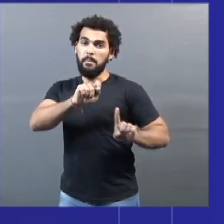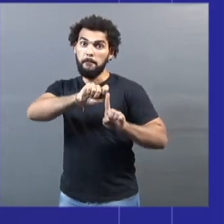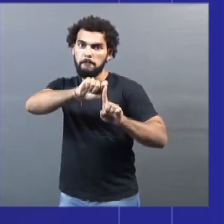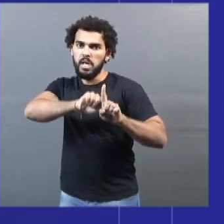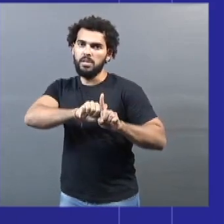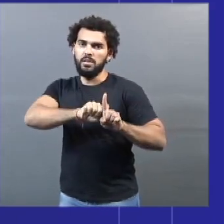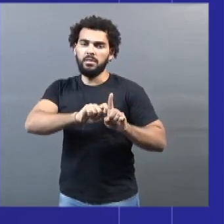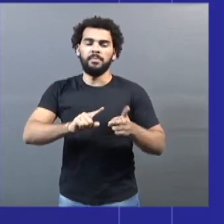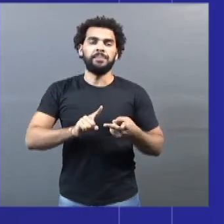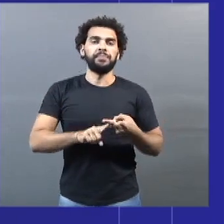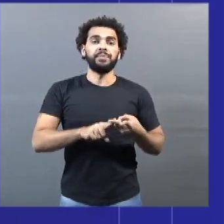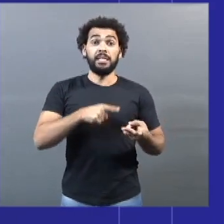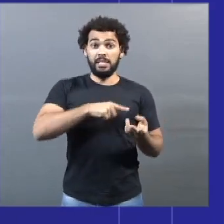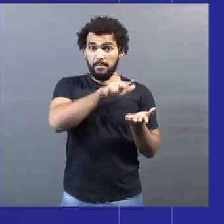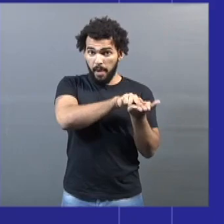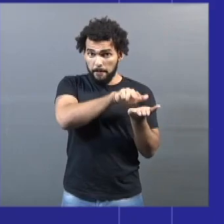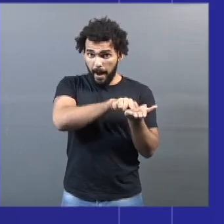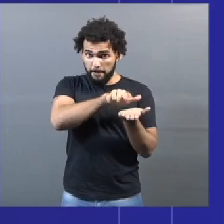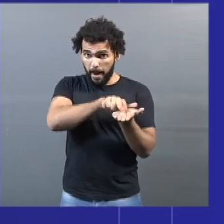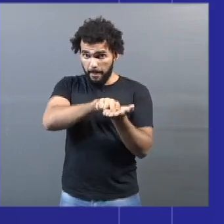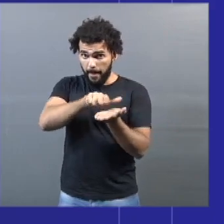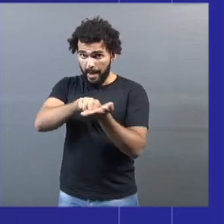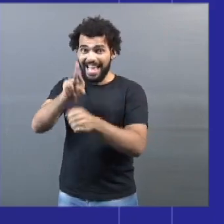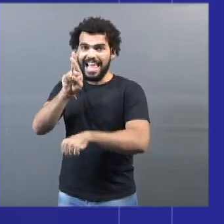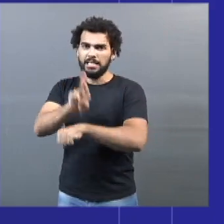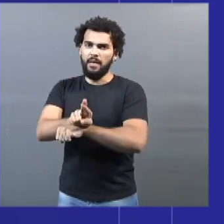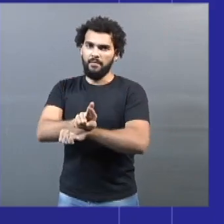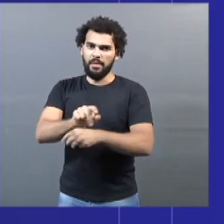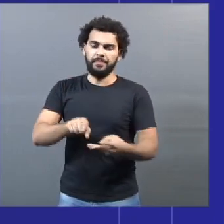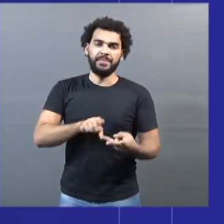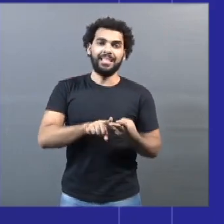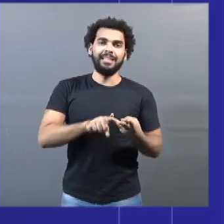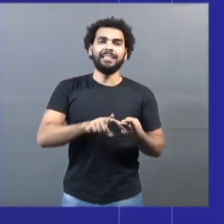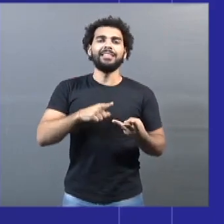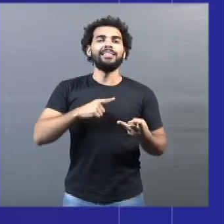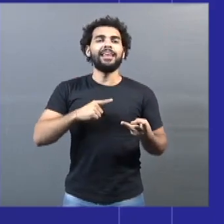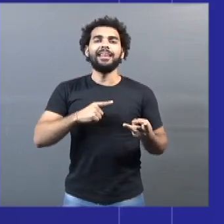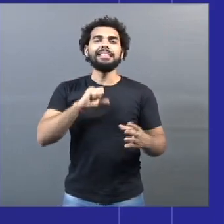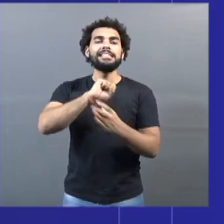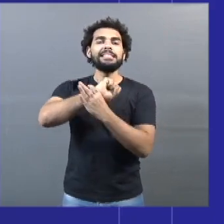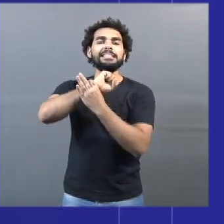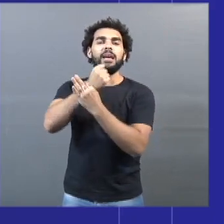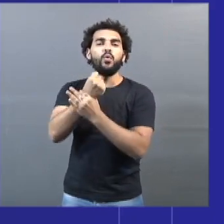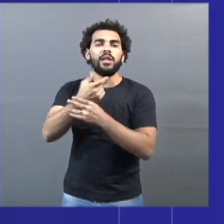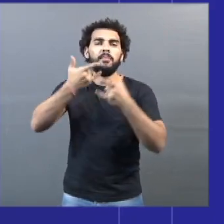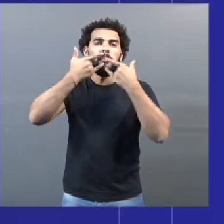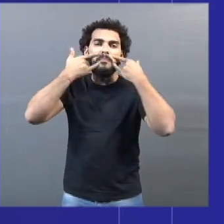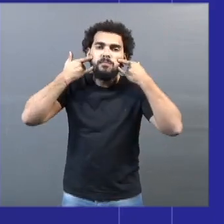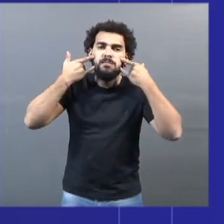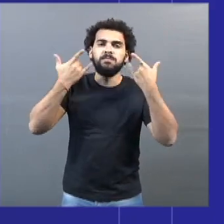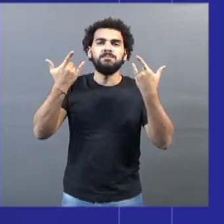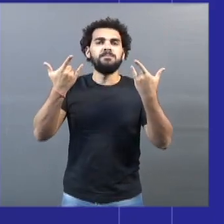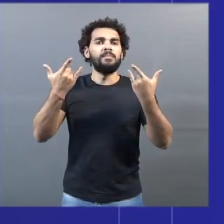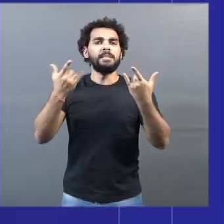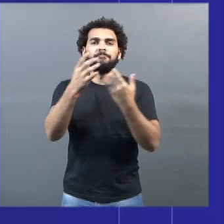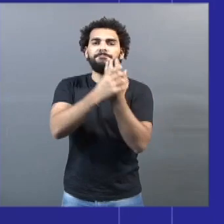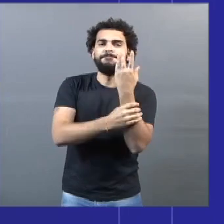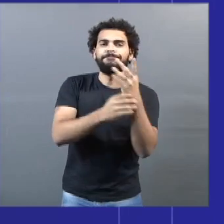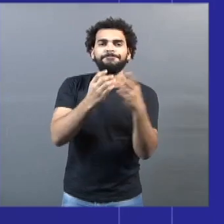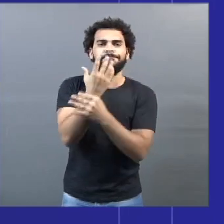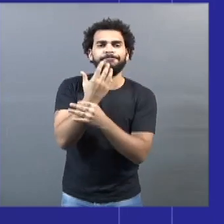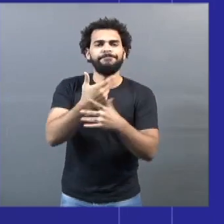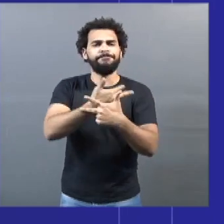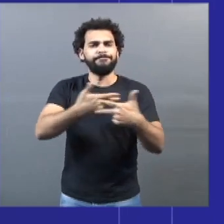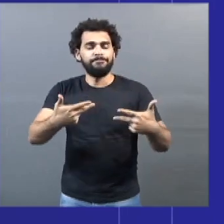criação de leitos de UTI e reserva, EPIs para todos os profissionais da área da saúde, ampliação e